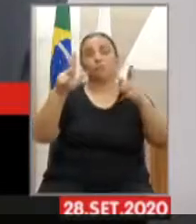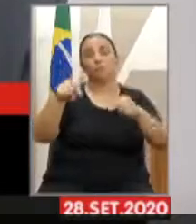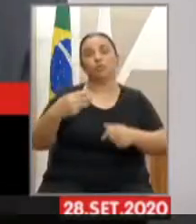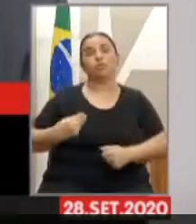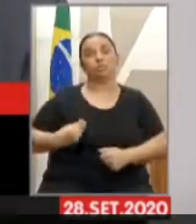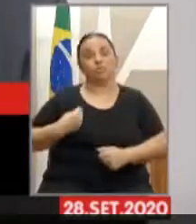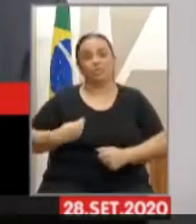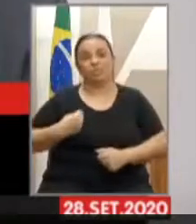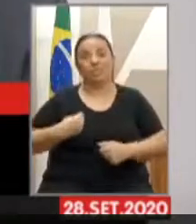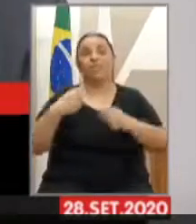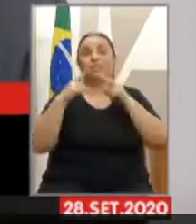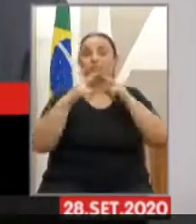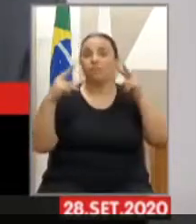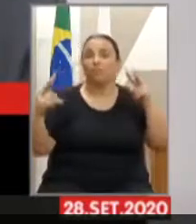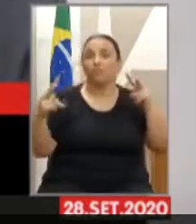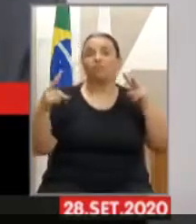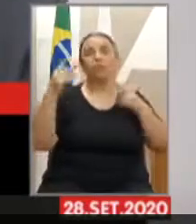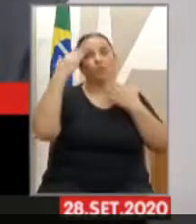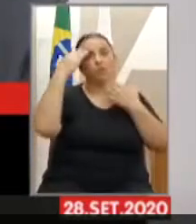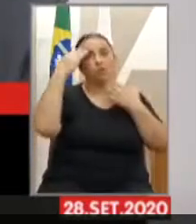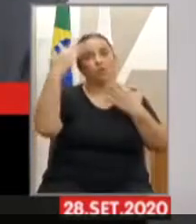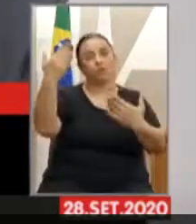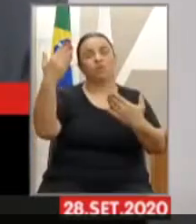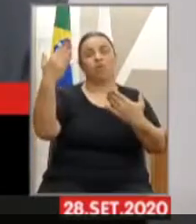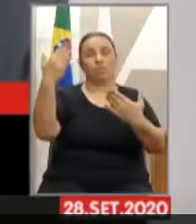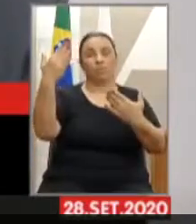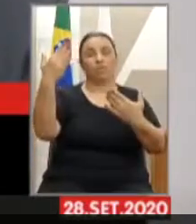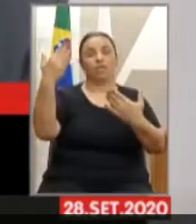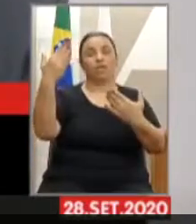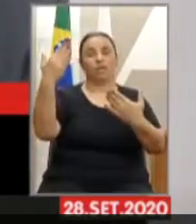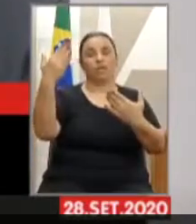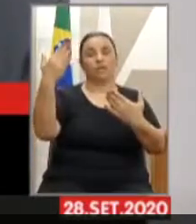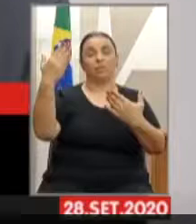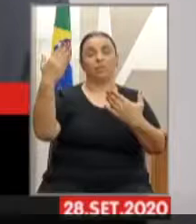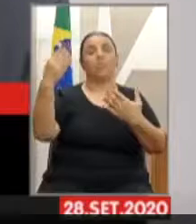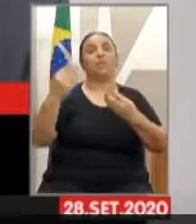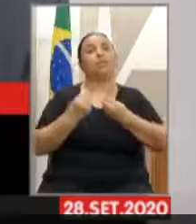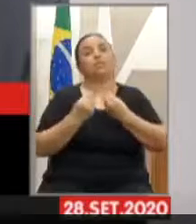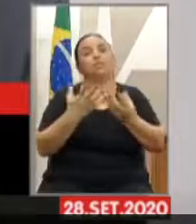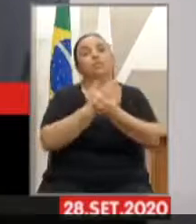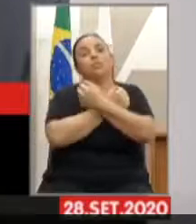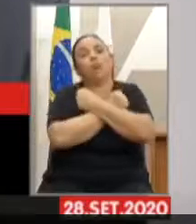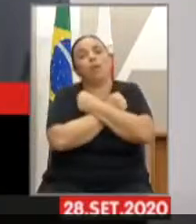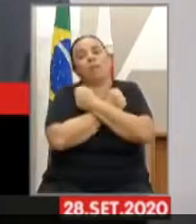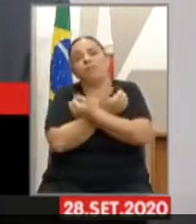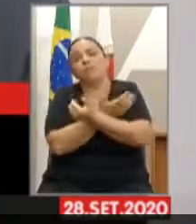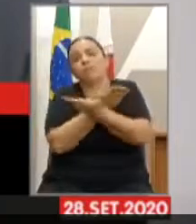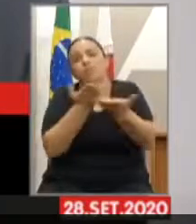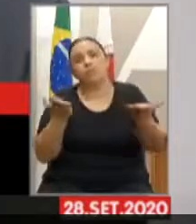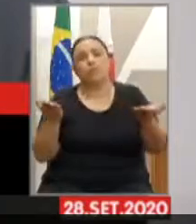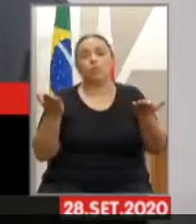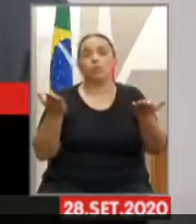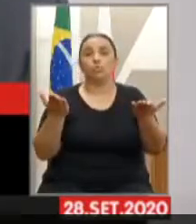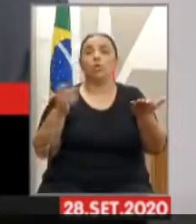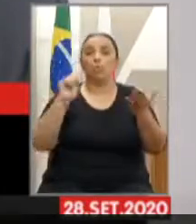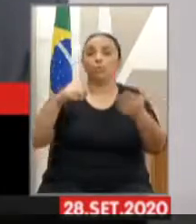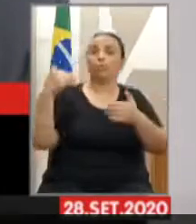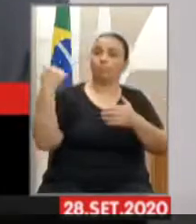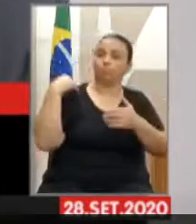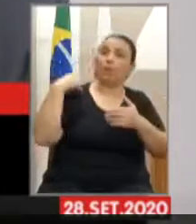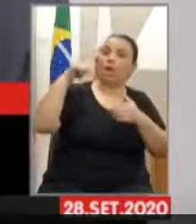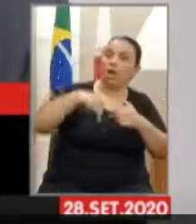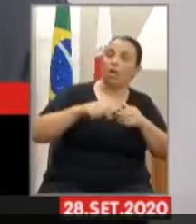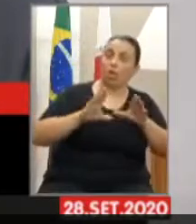presença virtual, o esforço feito aqui, e deixando um grande abraço a todos, e que contem com essa comissão, essa